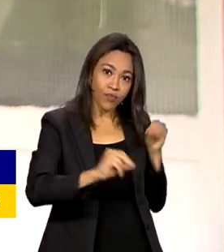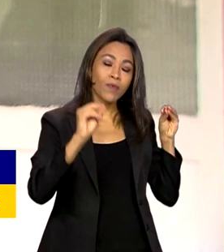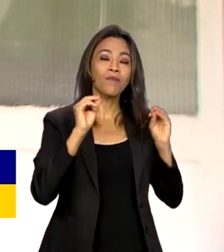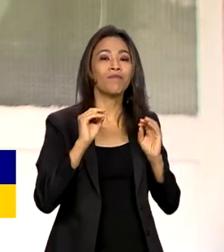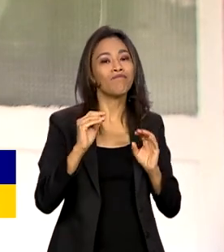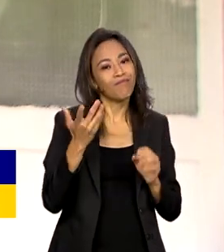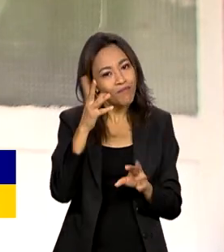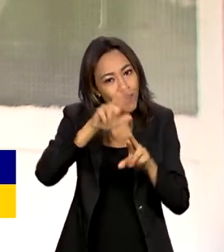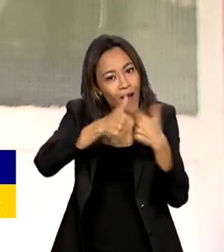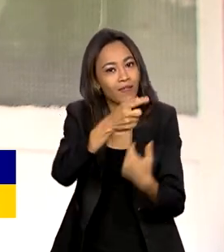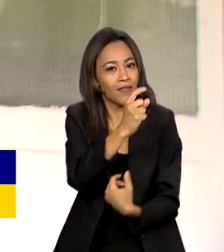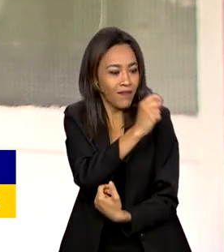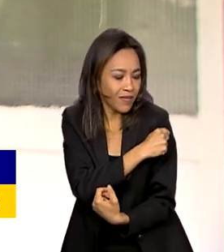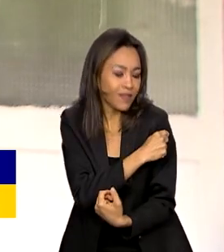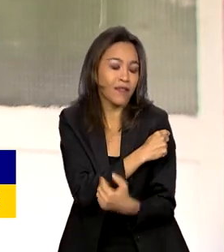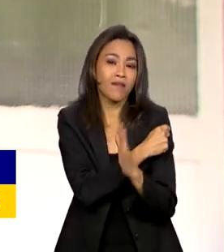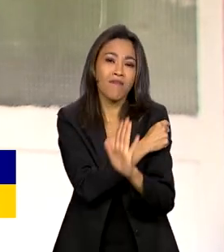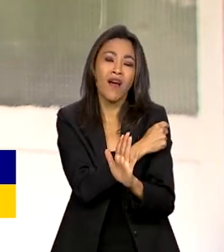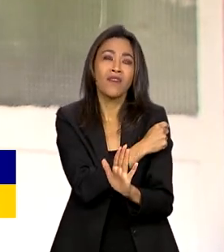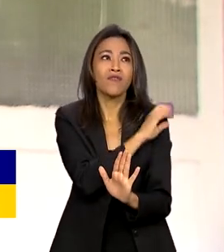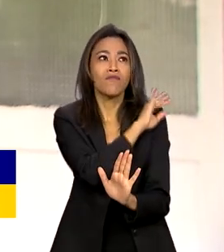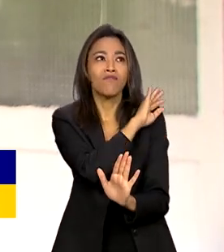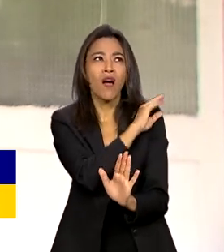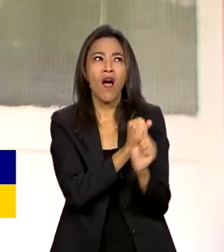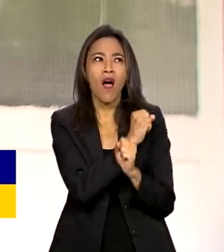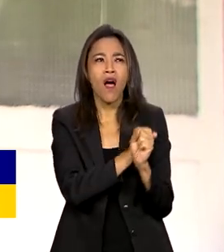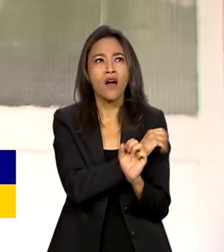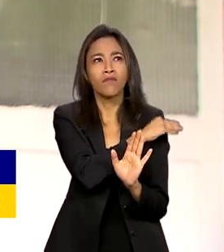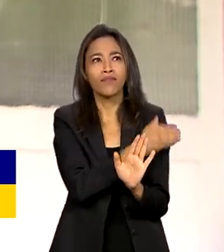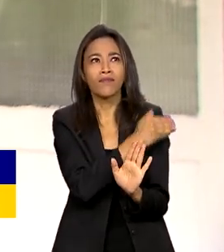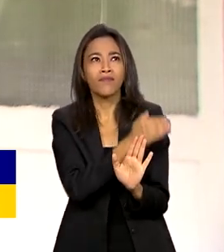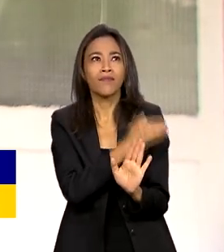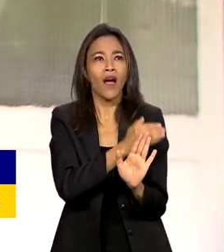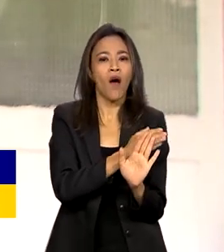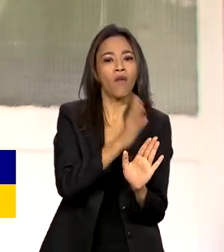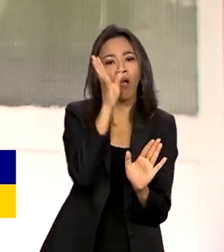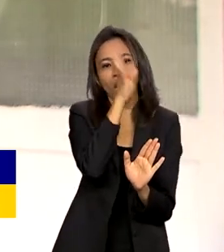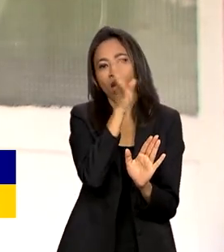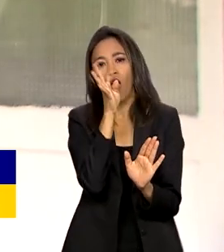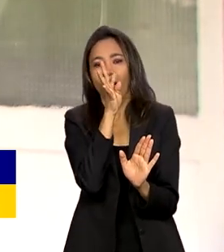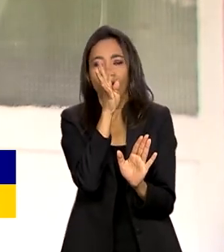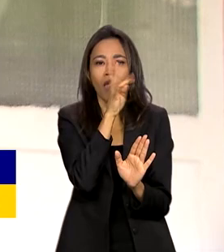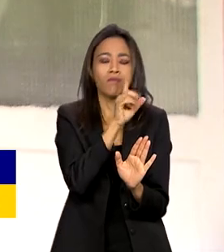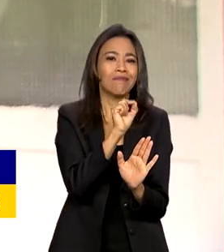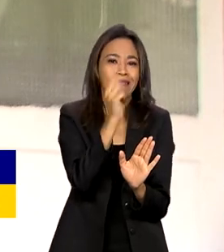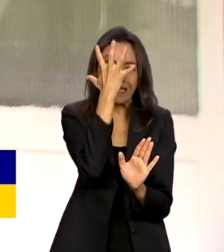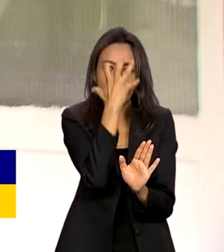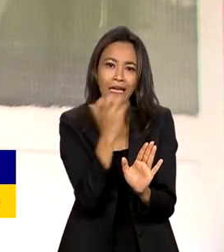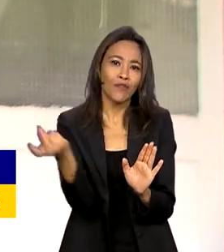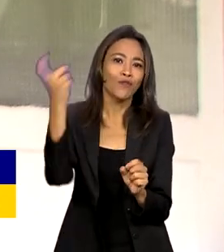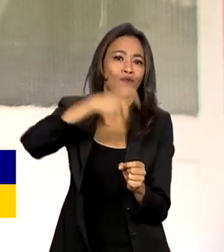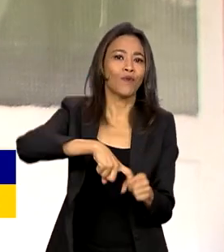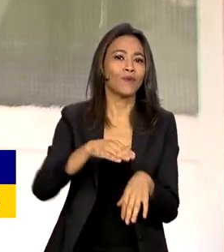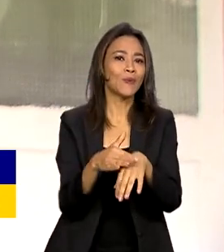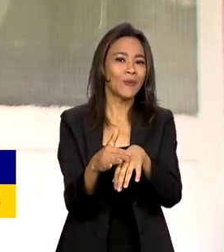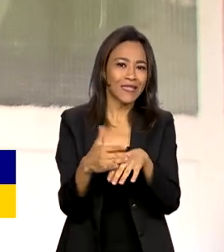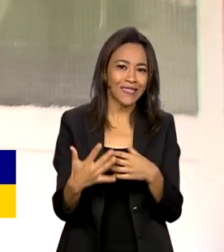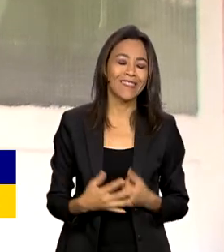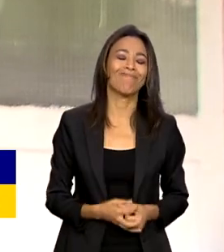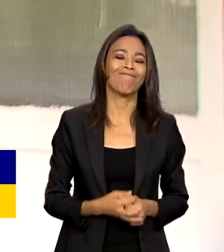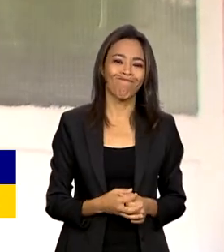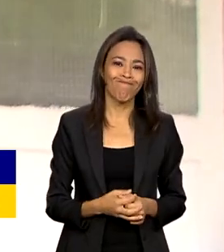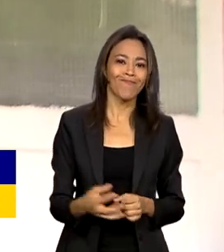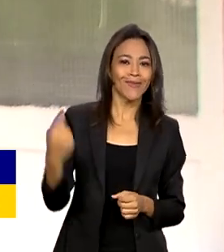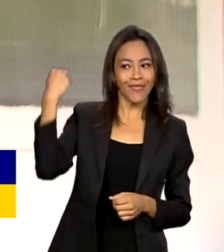imunizantes. Mas nos últimos anos, alguns descuidos têm trazido problemas sérios de volta. Neste